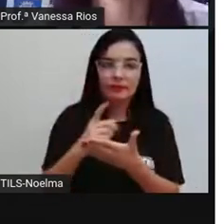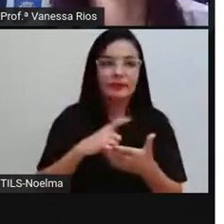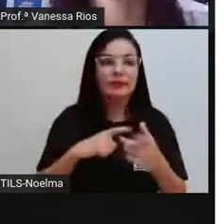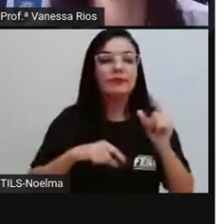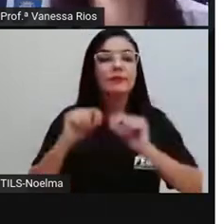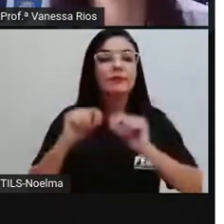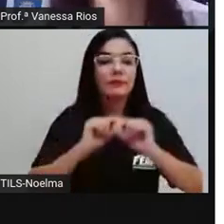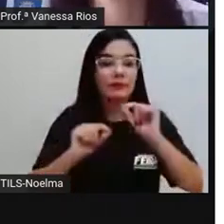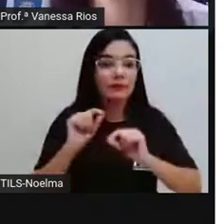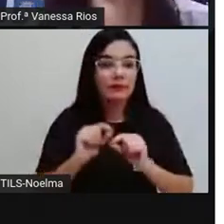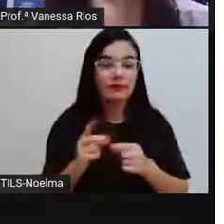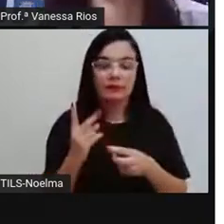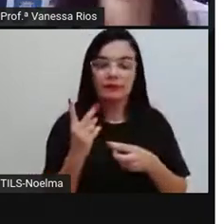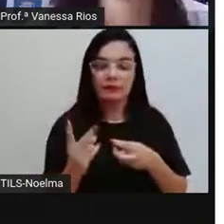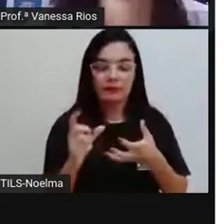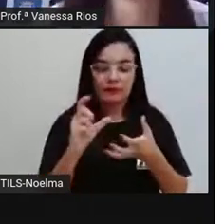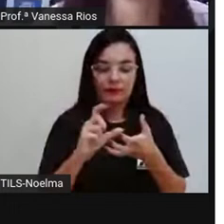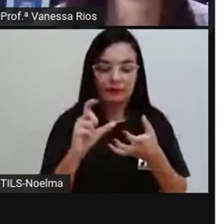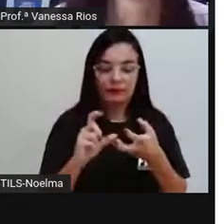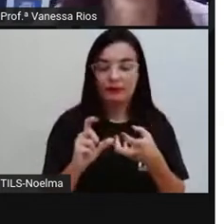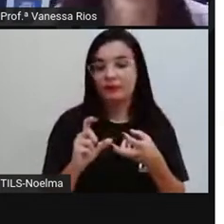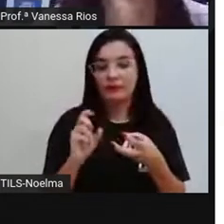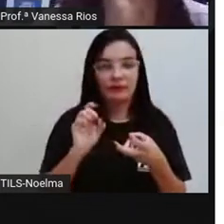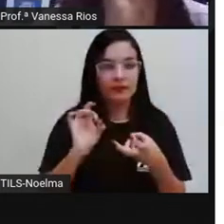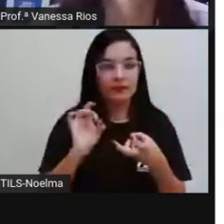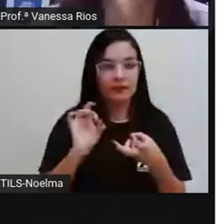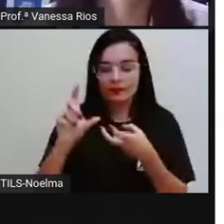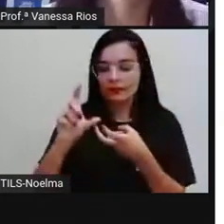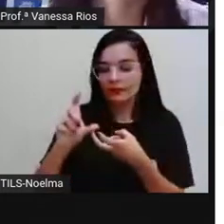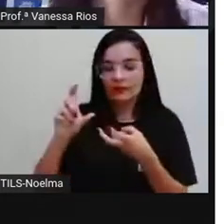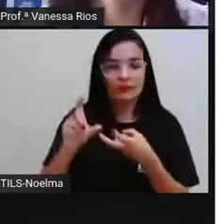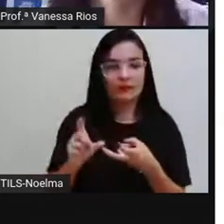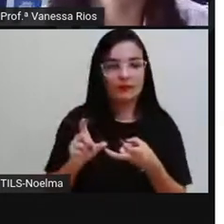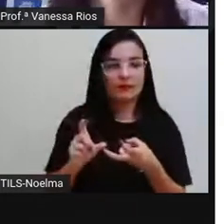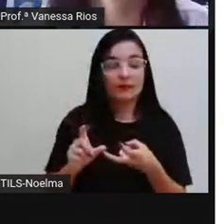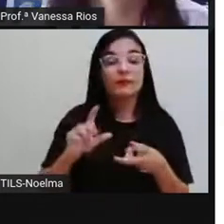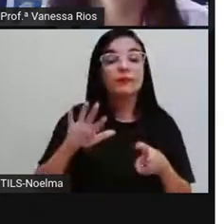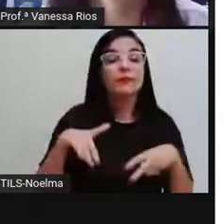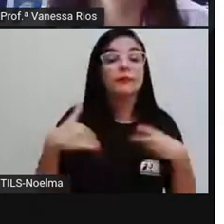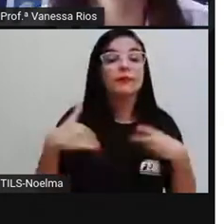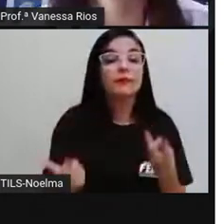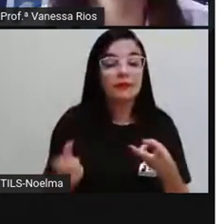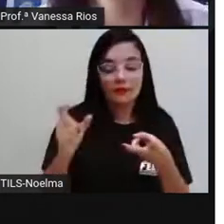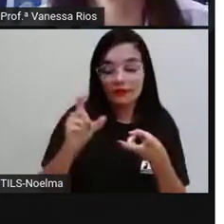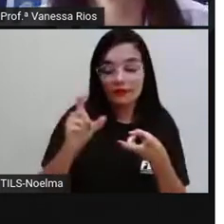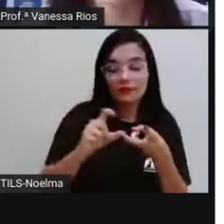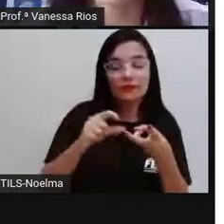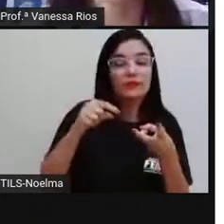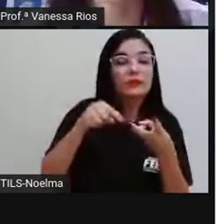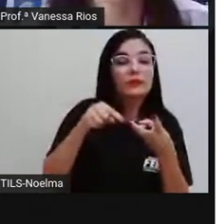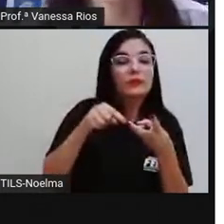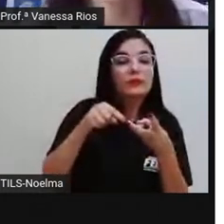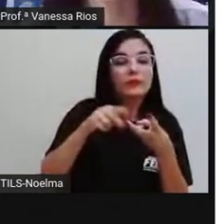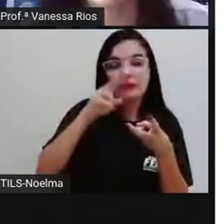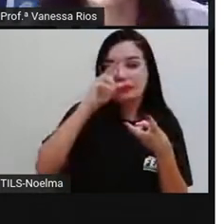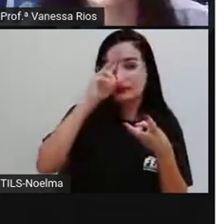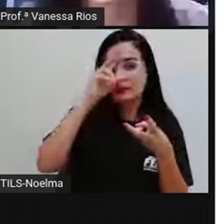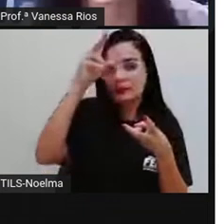aí são de sílabas, né? Porque possuem duas sílabas. E que a sílaba tônica está aí concentrada,